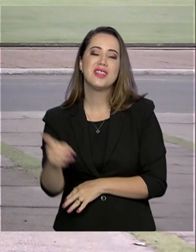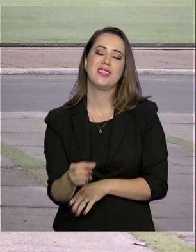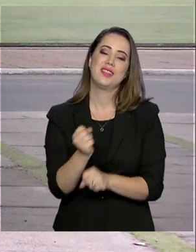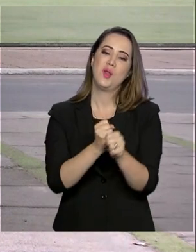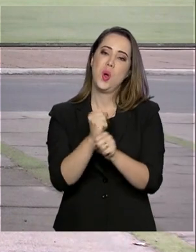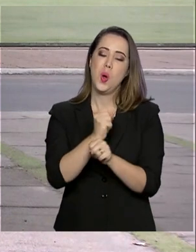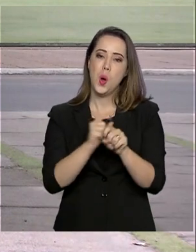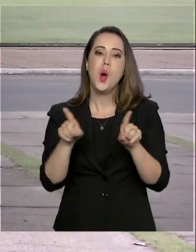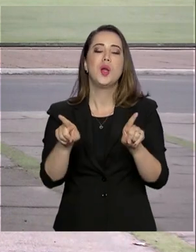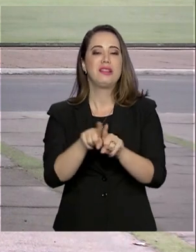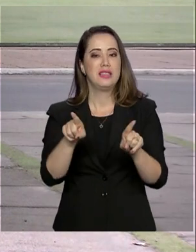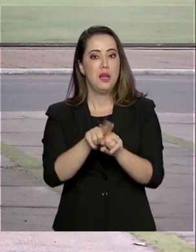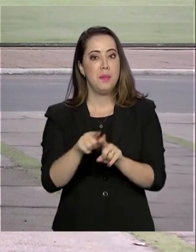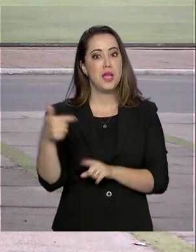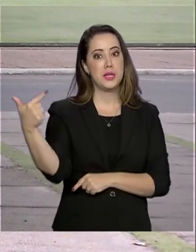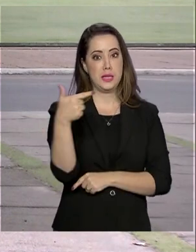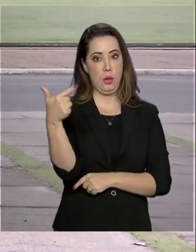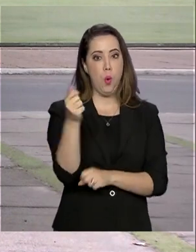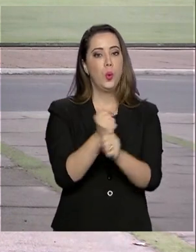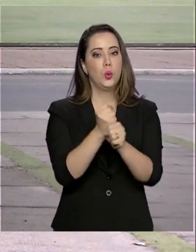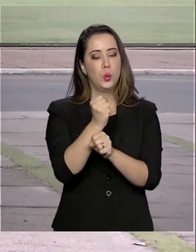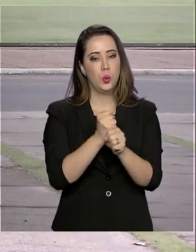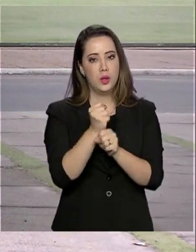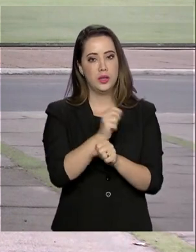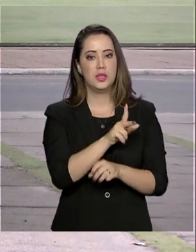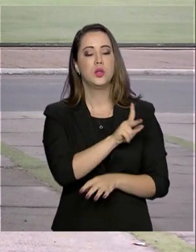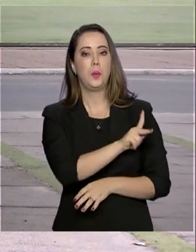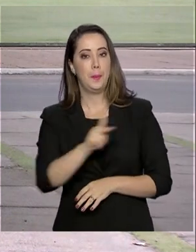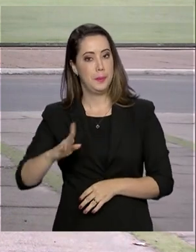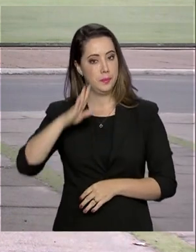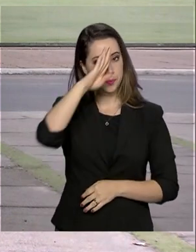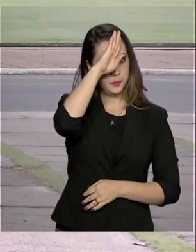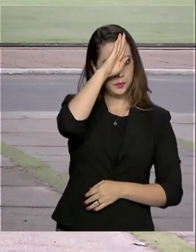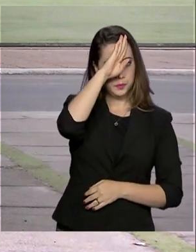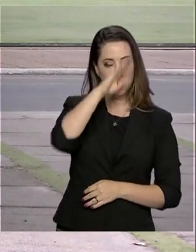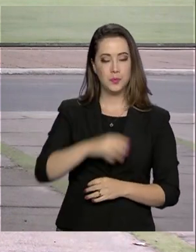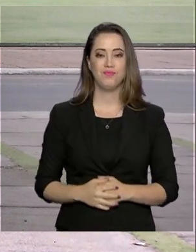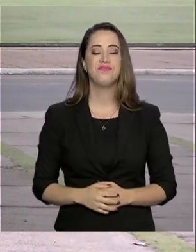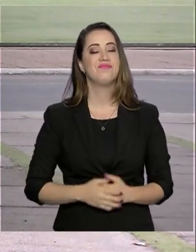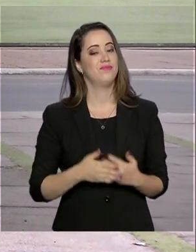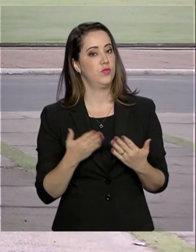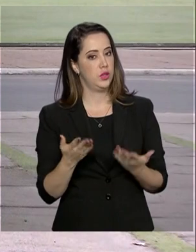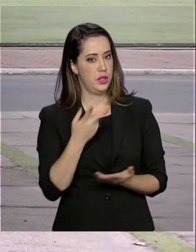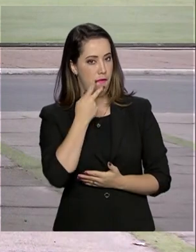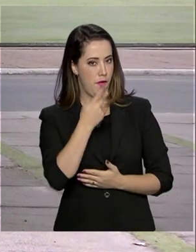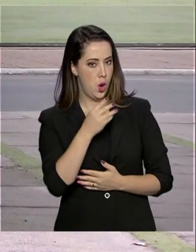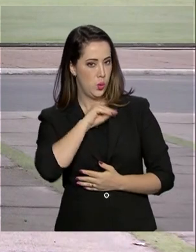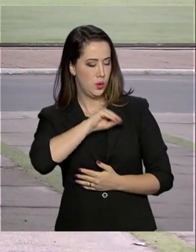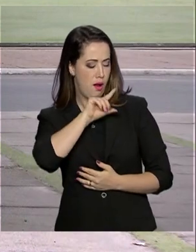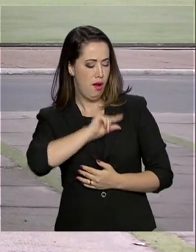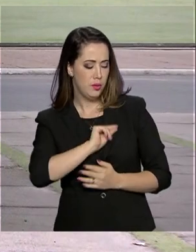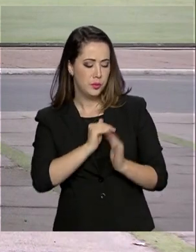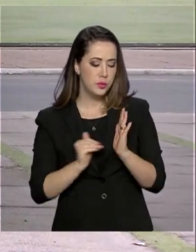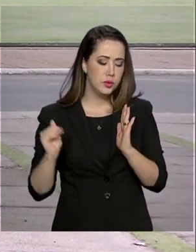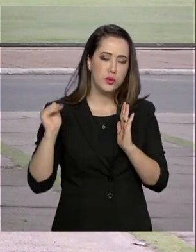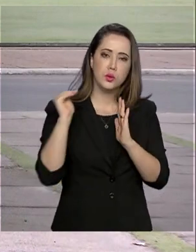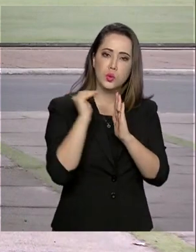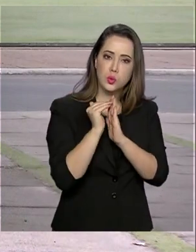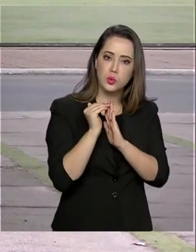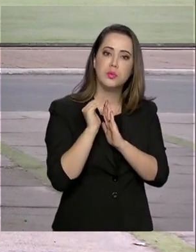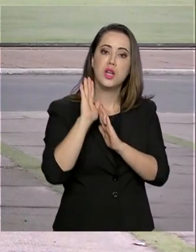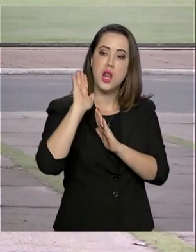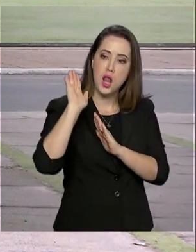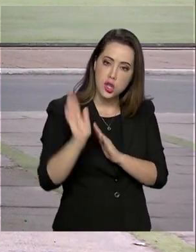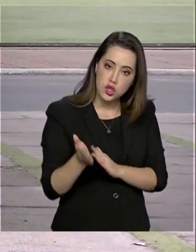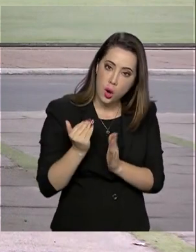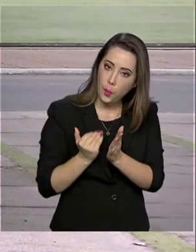o início do segundo ano de mandato do presidente Jair Bolsonaro. E como você disse, o salário mínimo este ano vai ser de, já